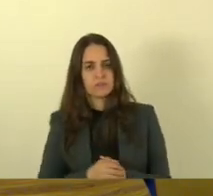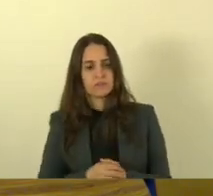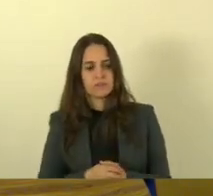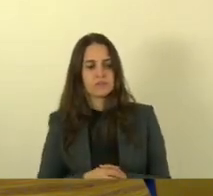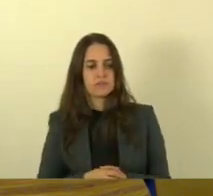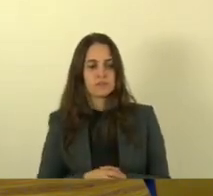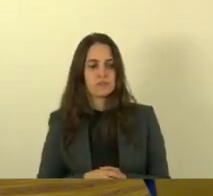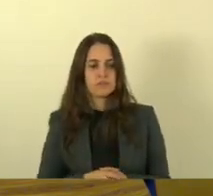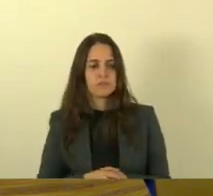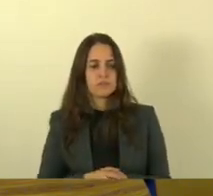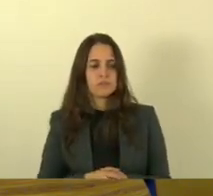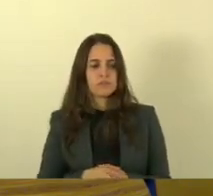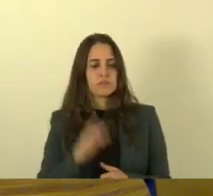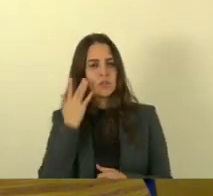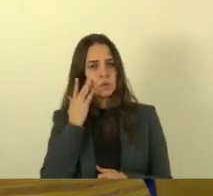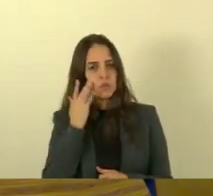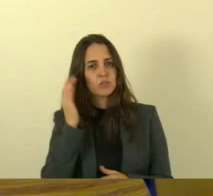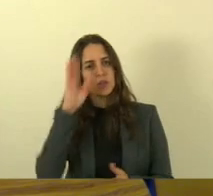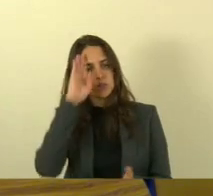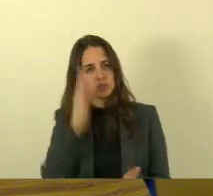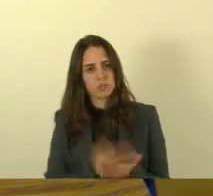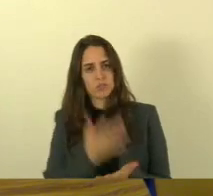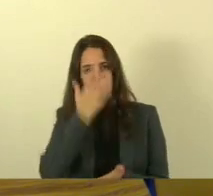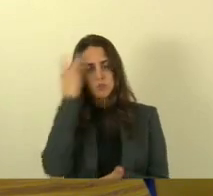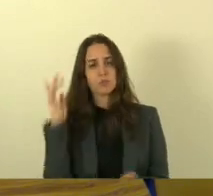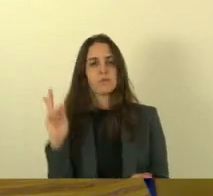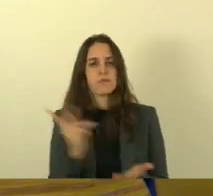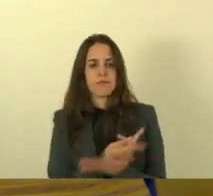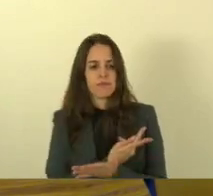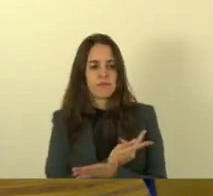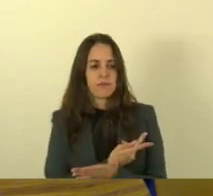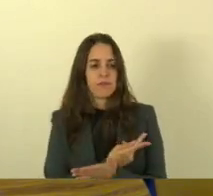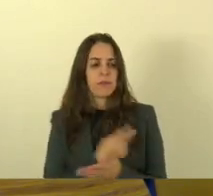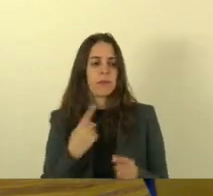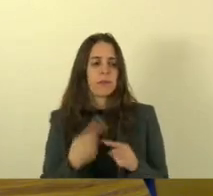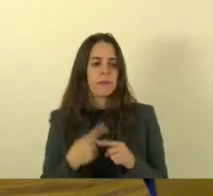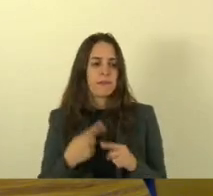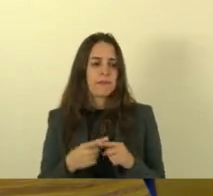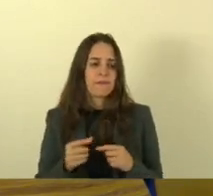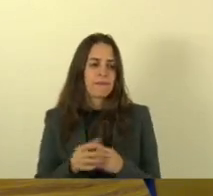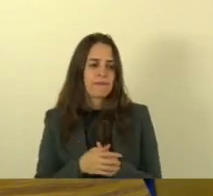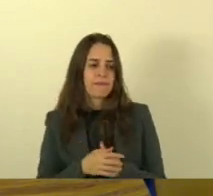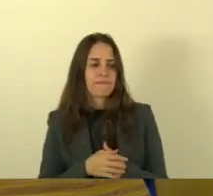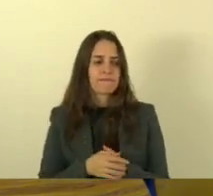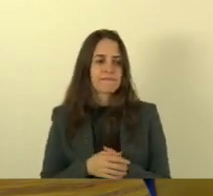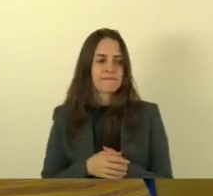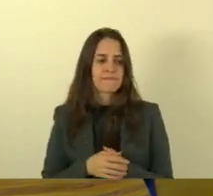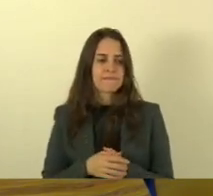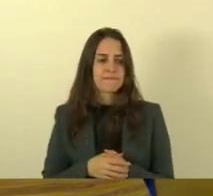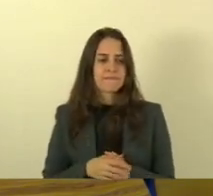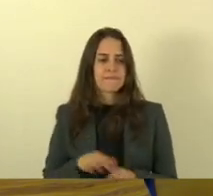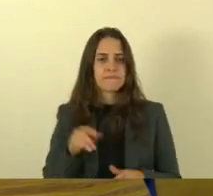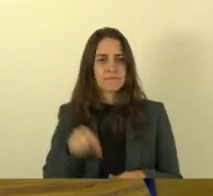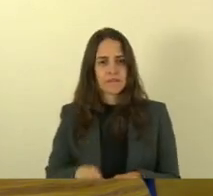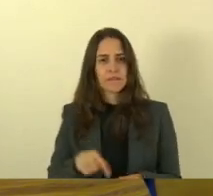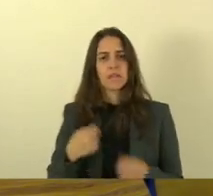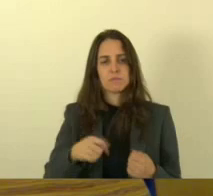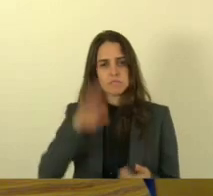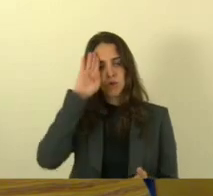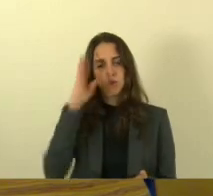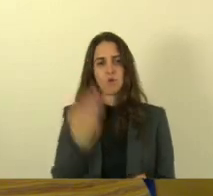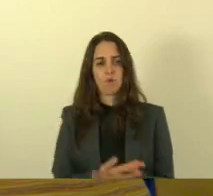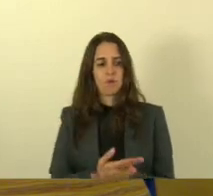talvez eles estão acreditando que eu não deveria acreditar porque a gente tem que confiar